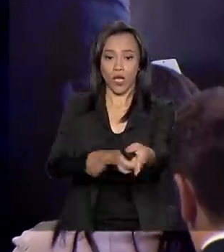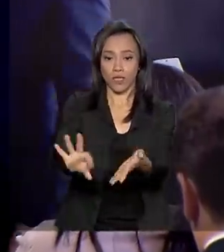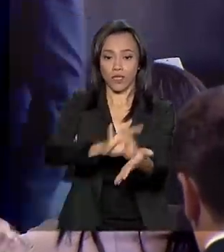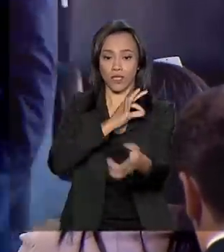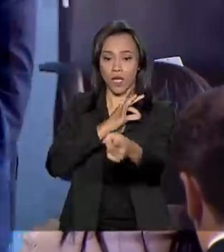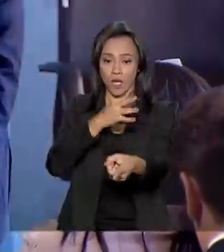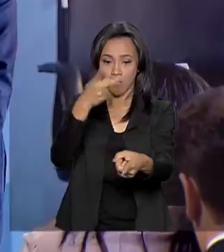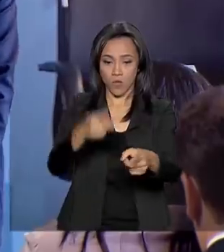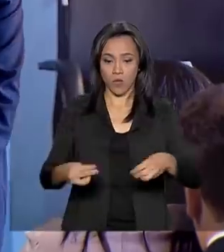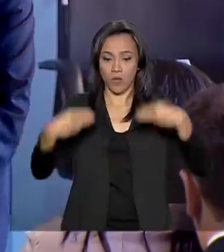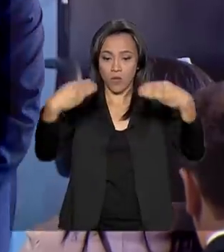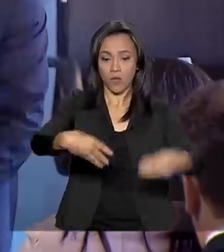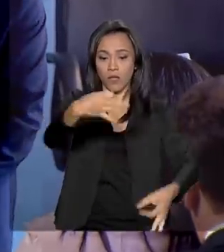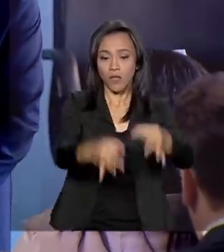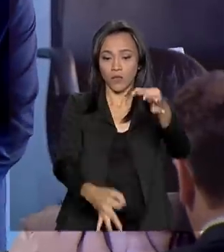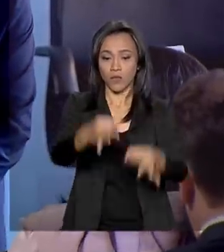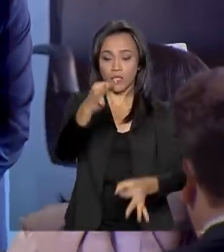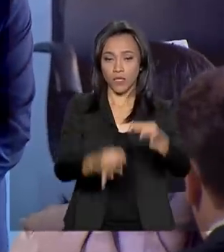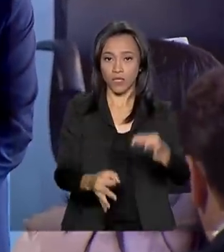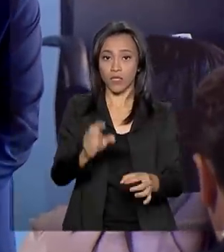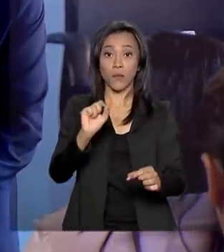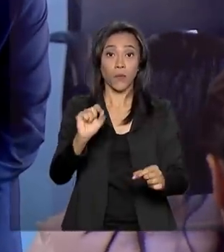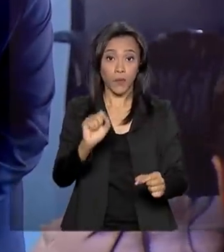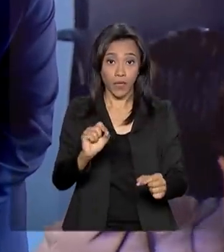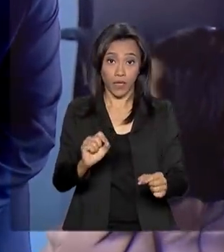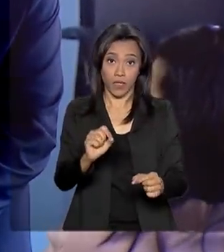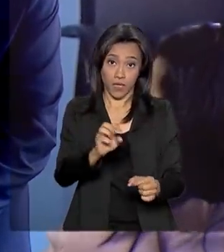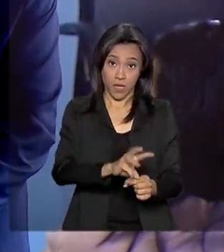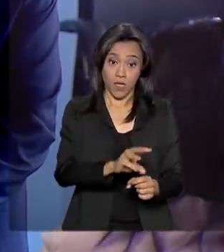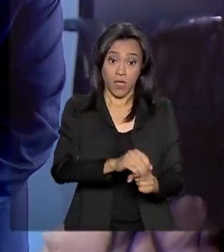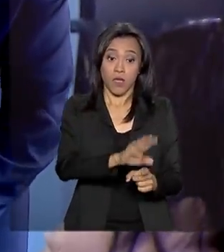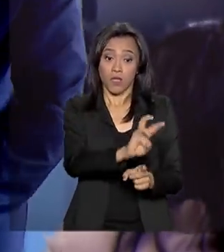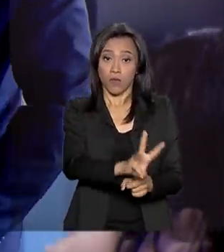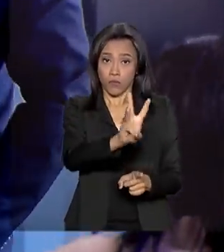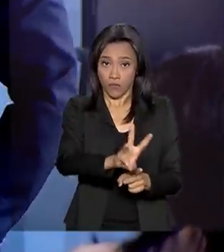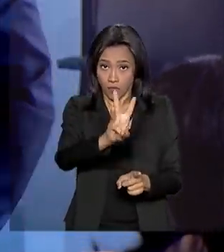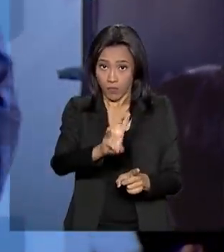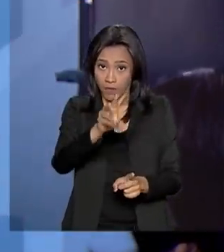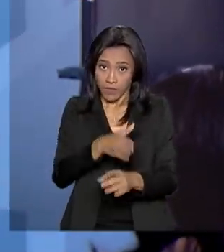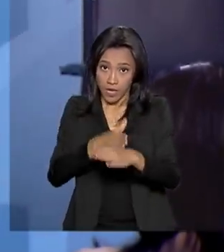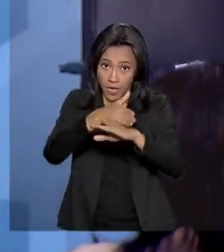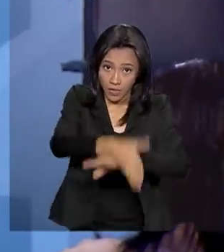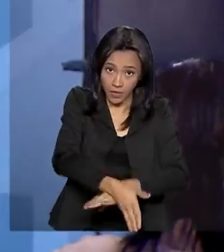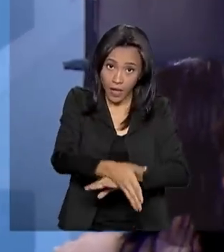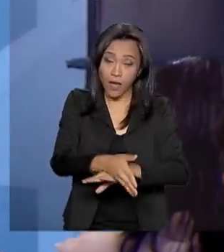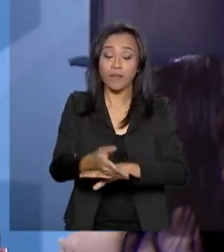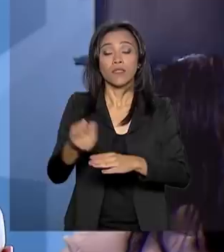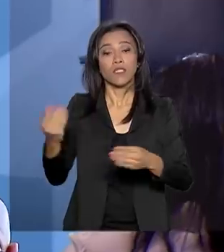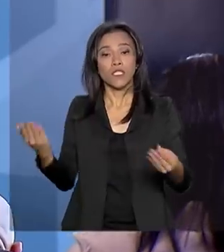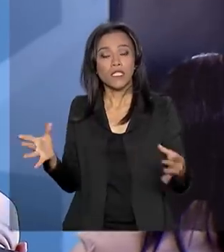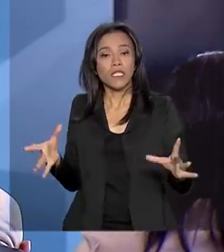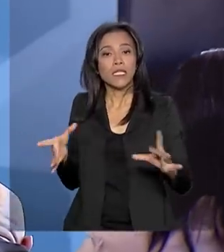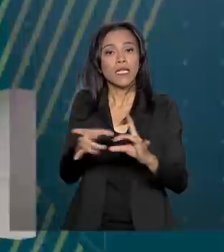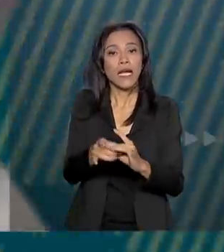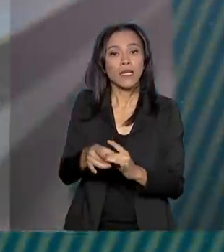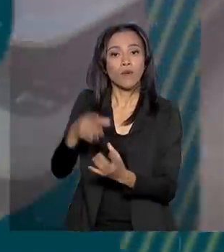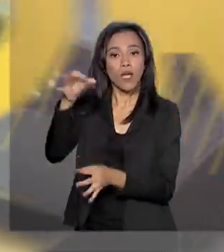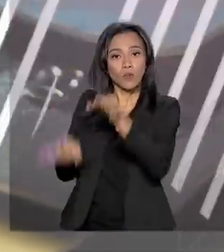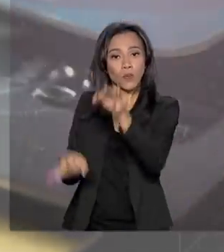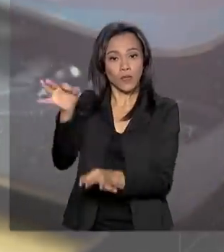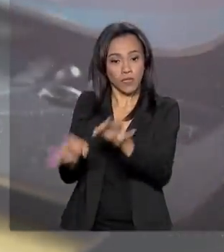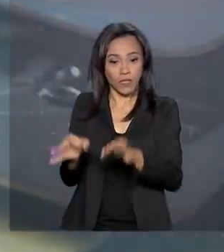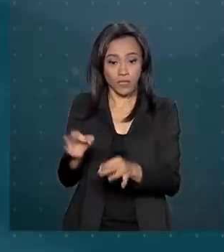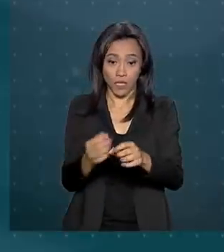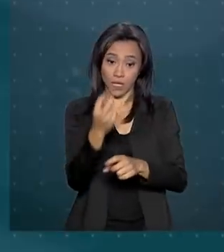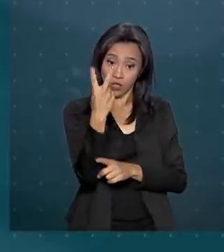da Justiça para a integração das plataformas consumidor.gov.br e processo judicial eletrônico. As